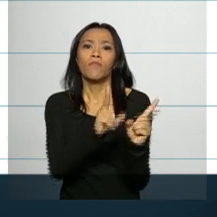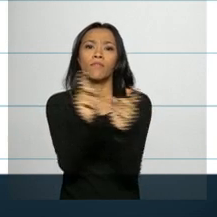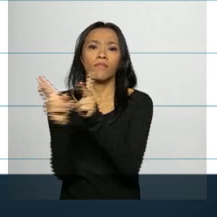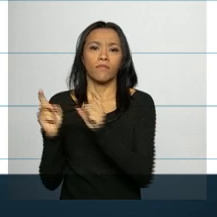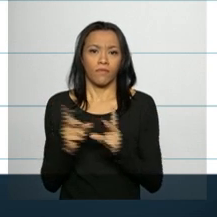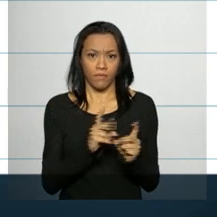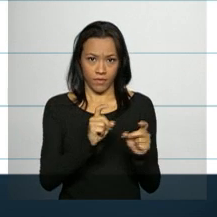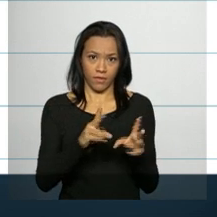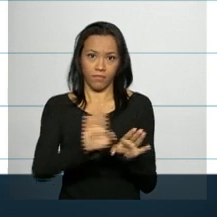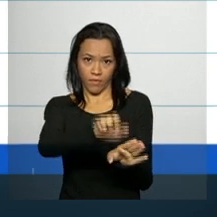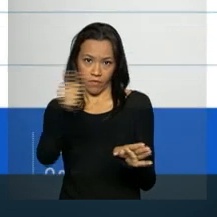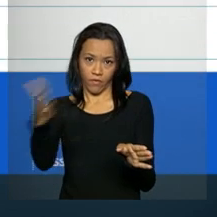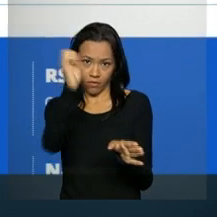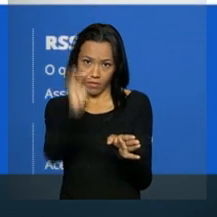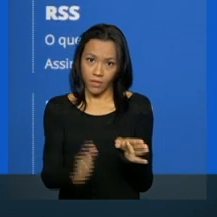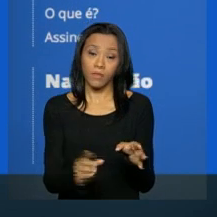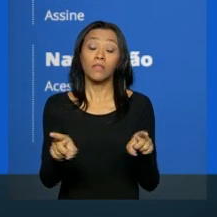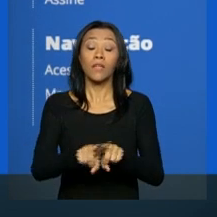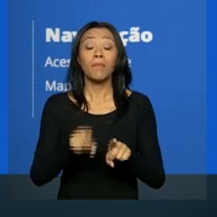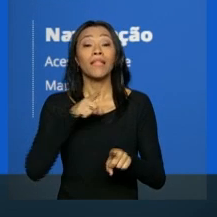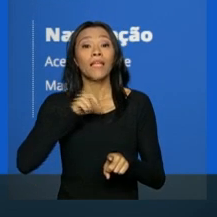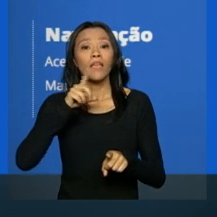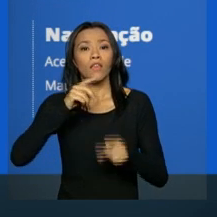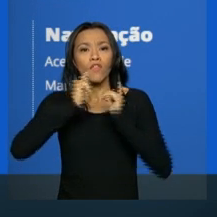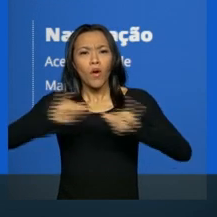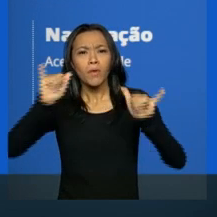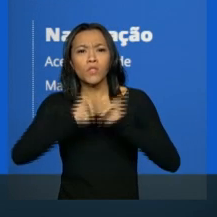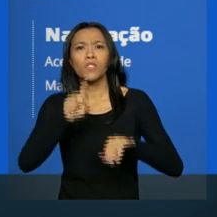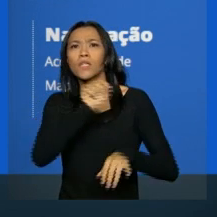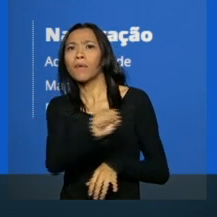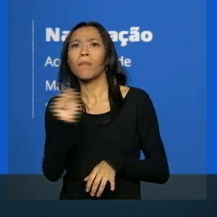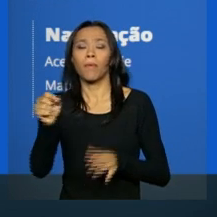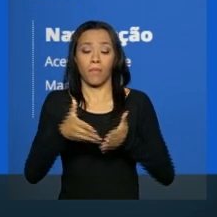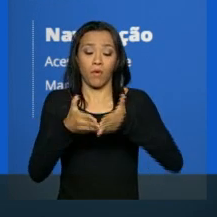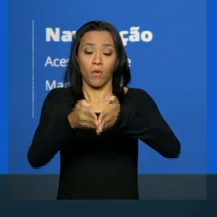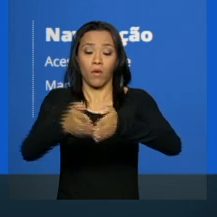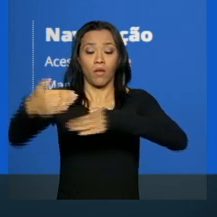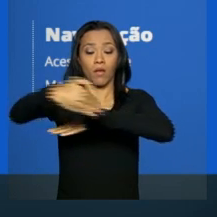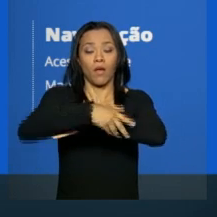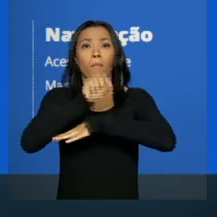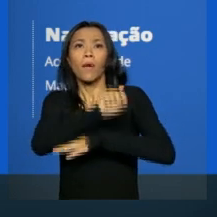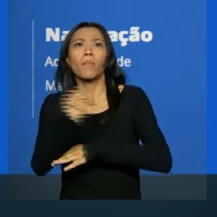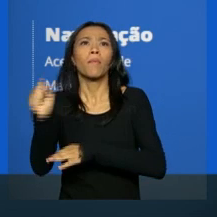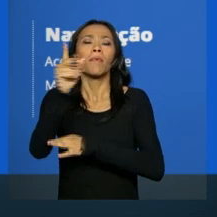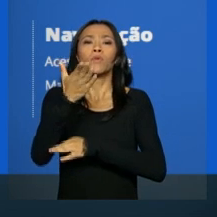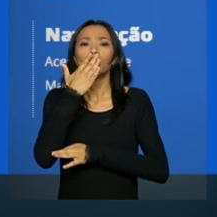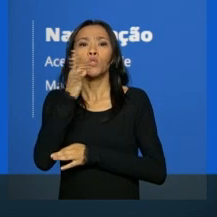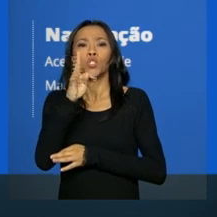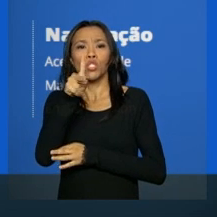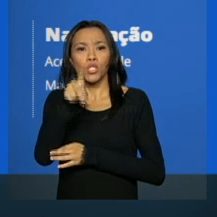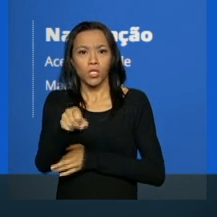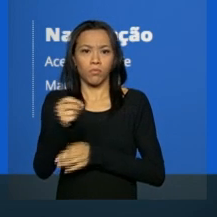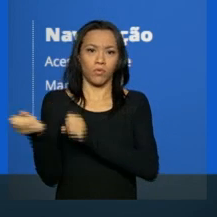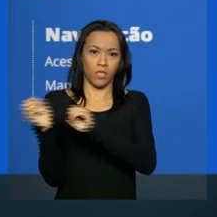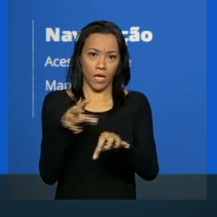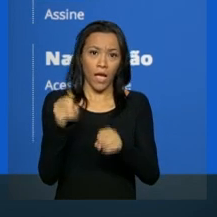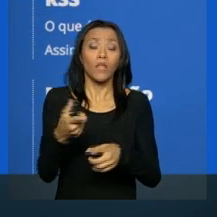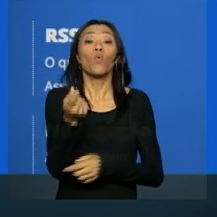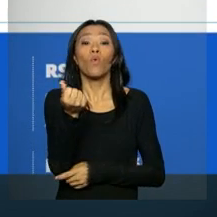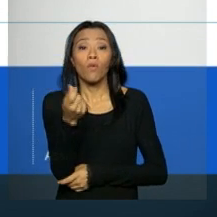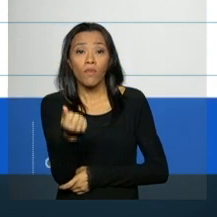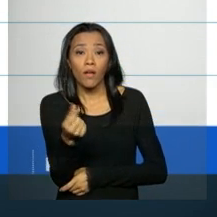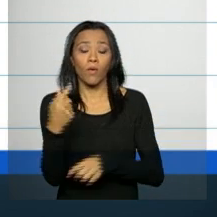Também há informações sobre cada porto, como o volume movimentado e o tipo de cargas, as tarifas,